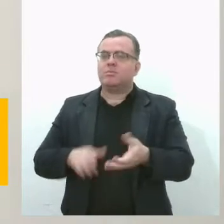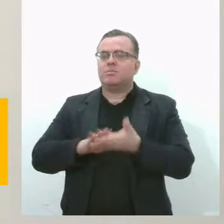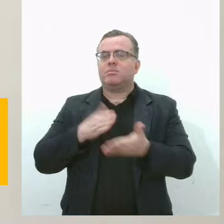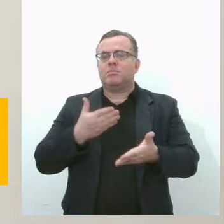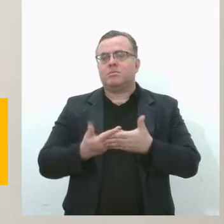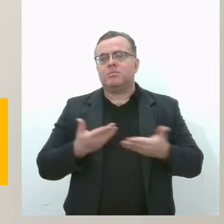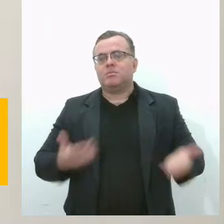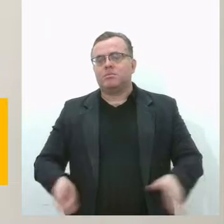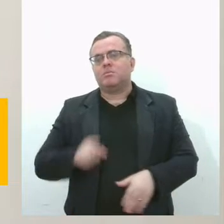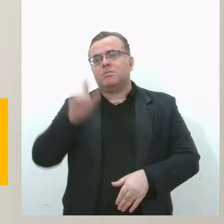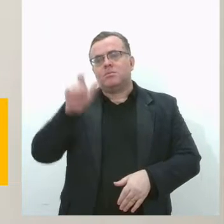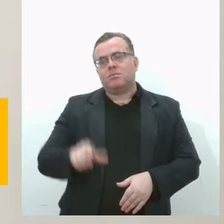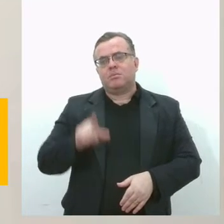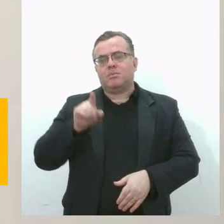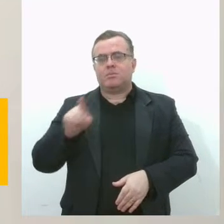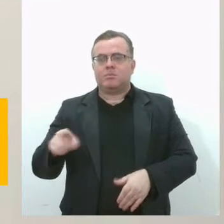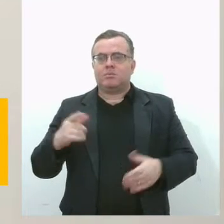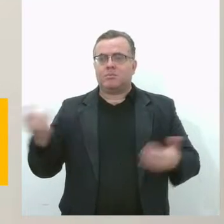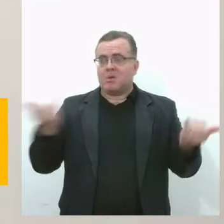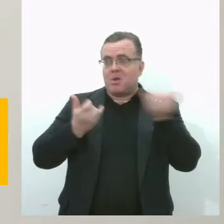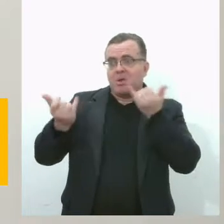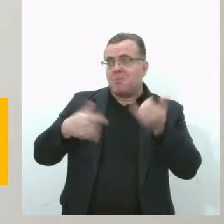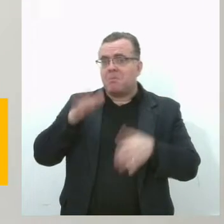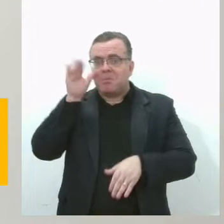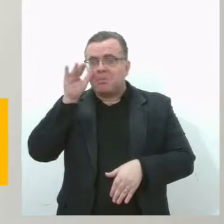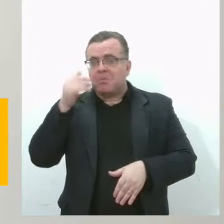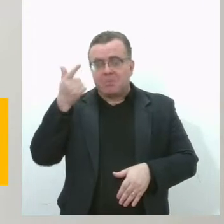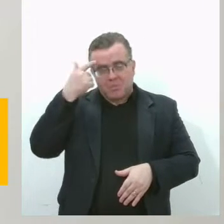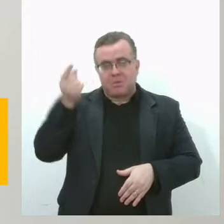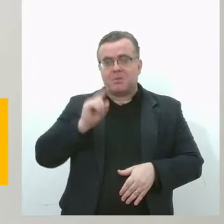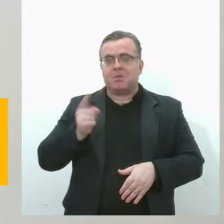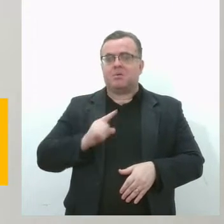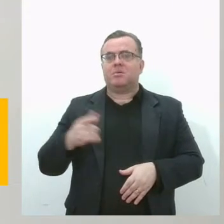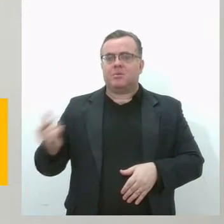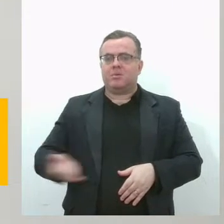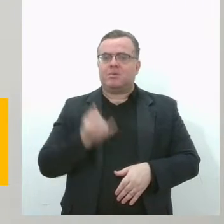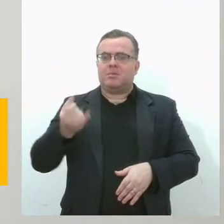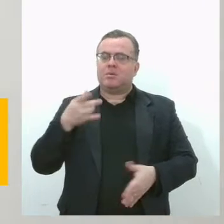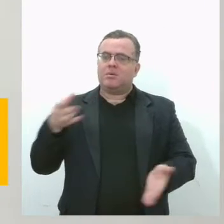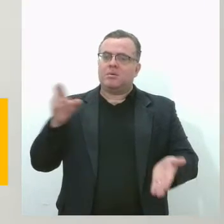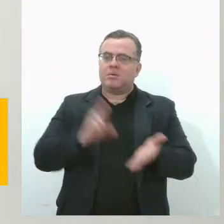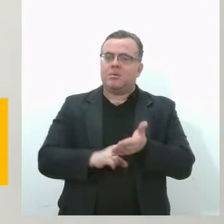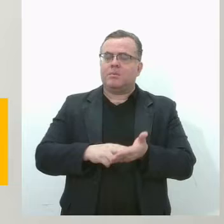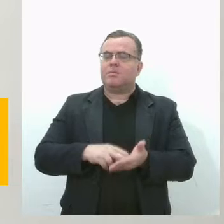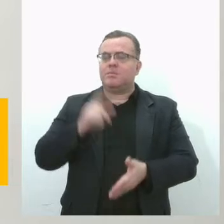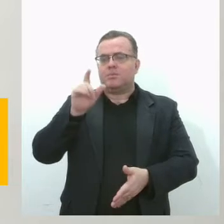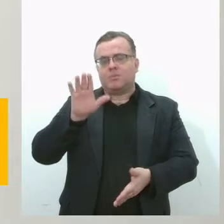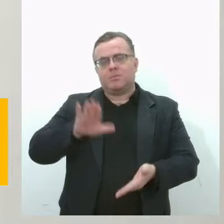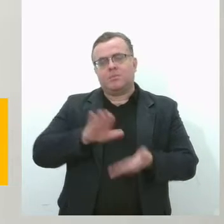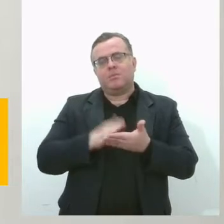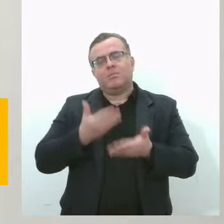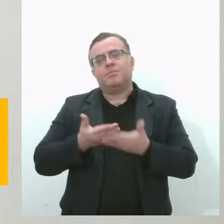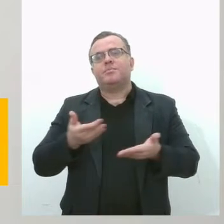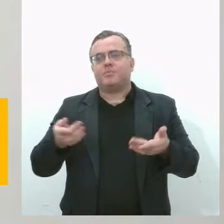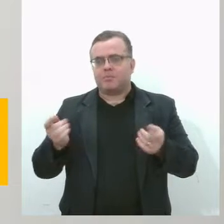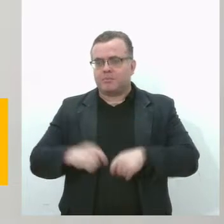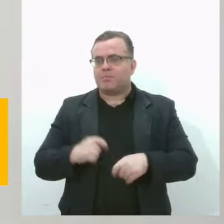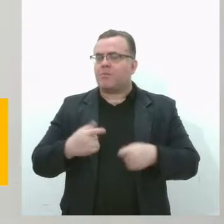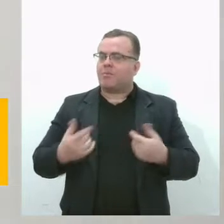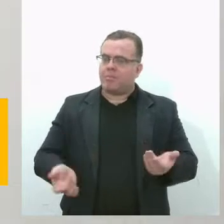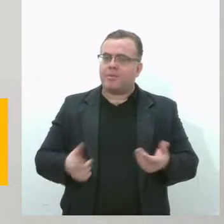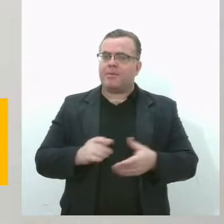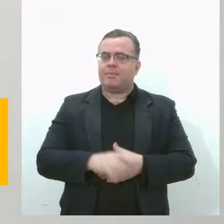que está acontecendo, né, isso, então é muito importante, sim, o papel do tradutor na mídia, nas redes sociais,